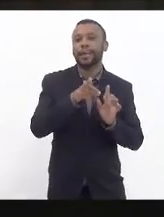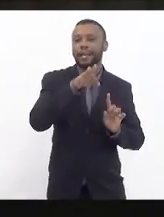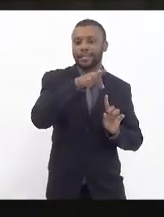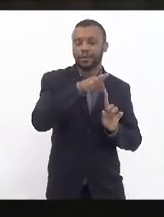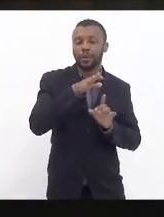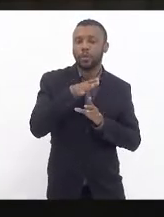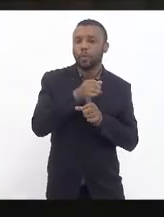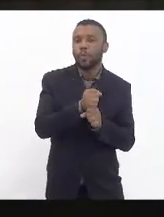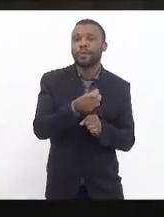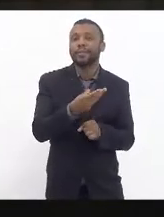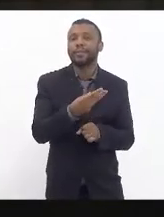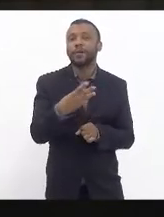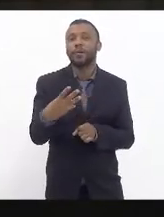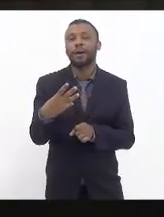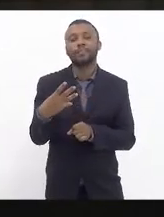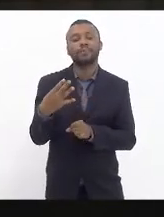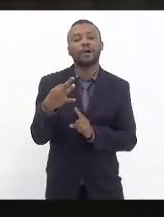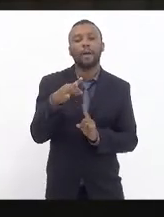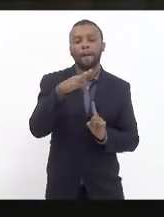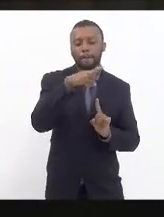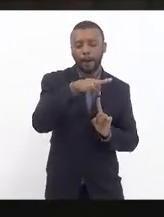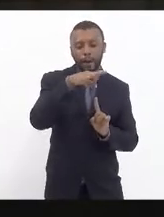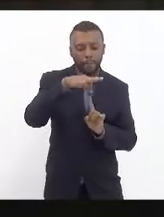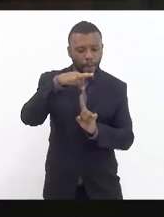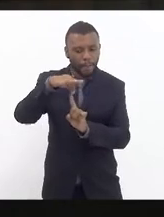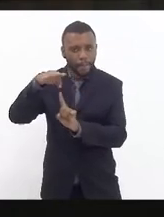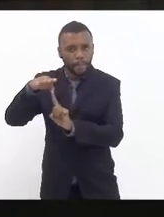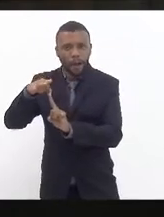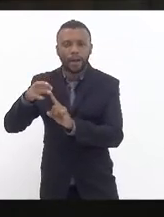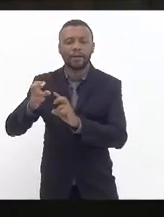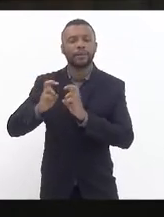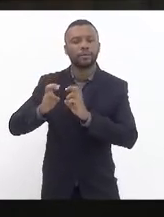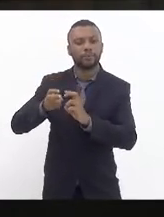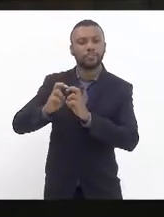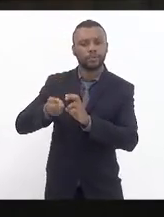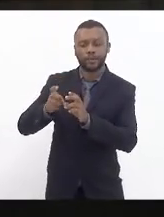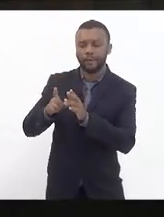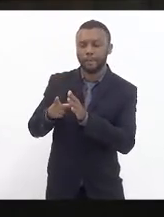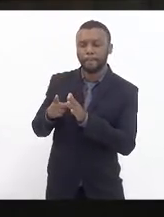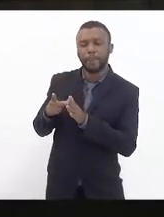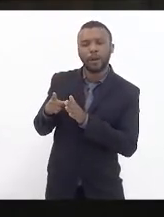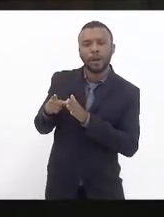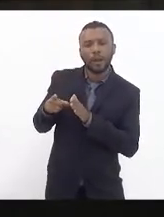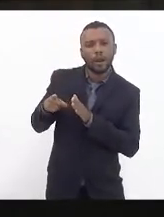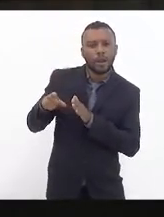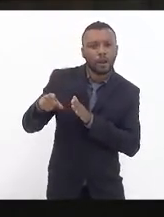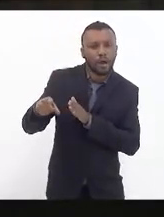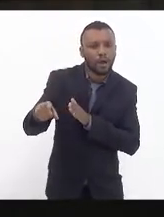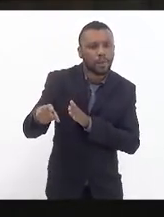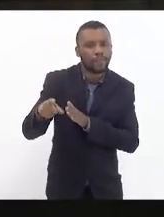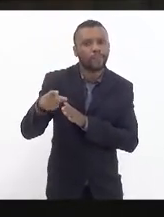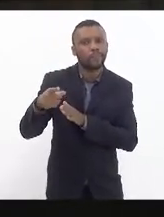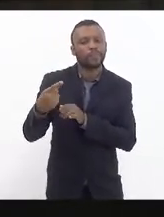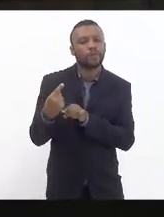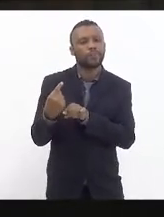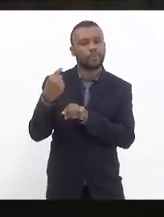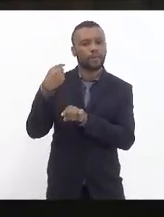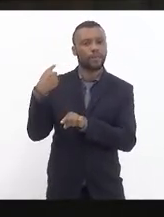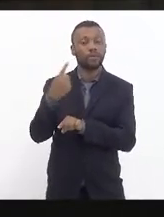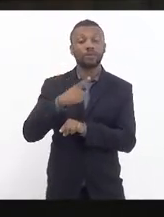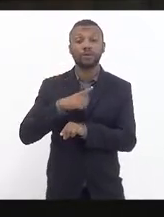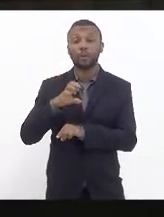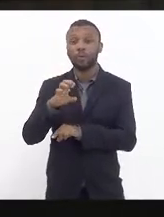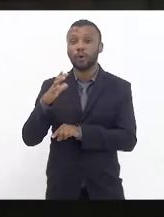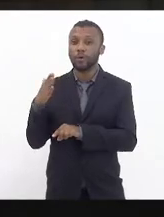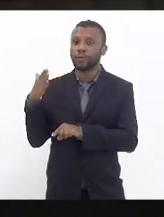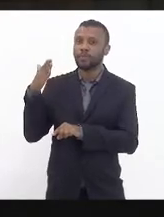34 estações que a composição para o trem para então antes no passado nós tínhamos o trem expresso que